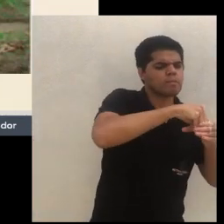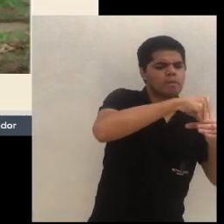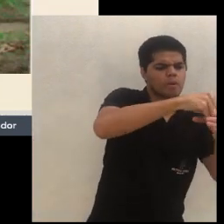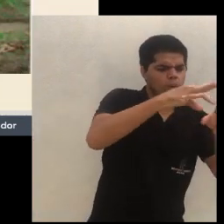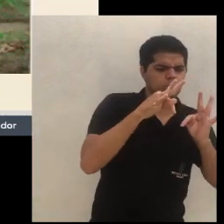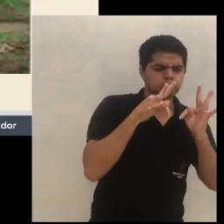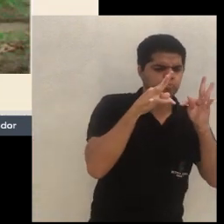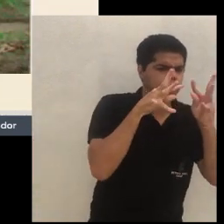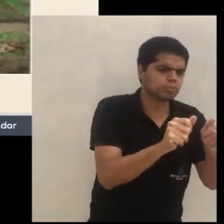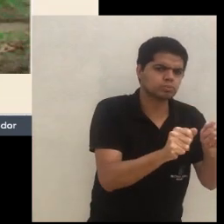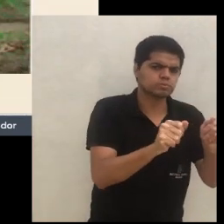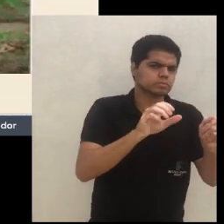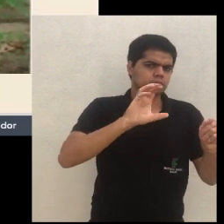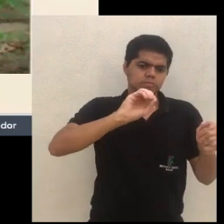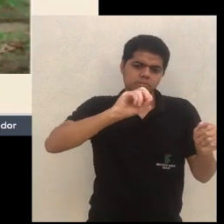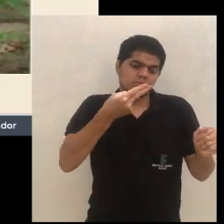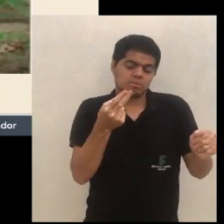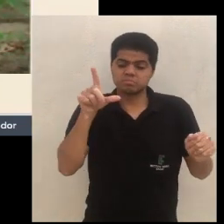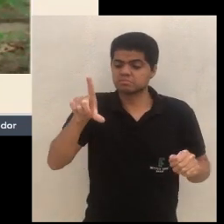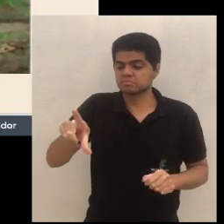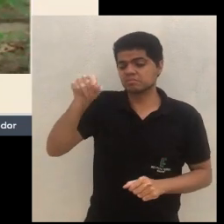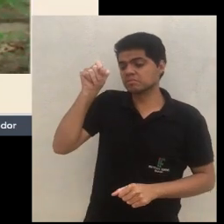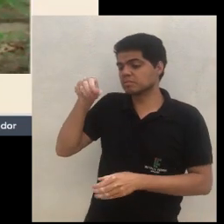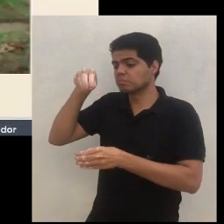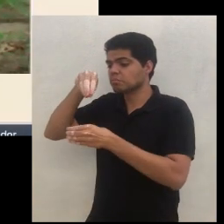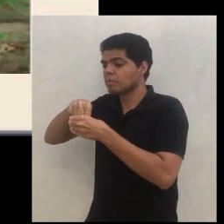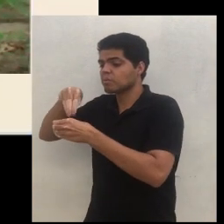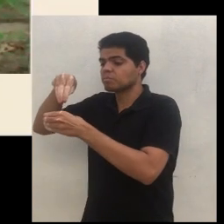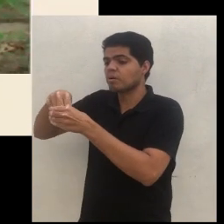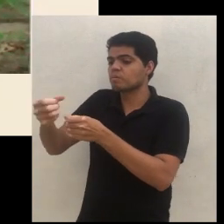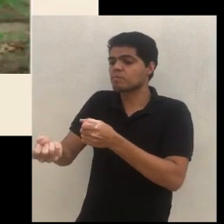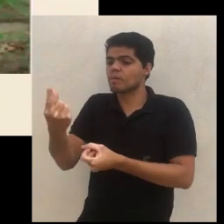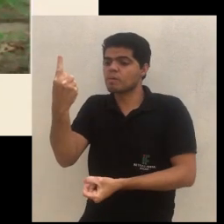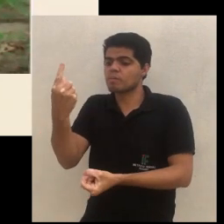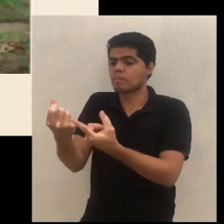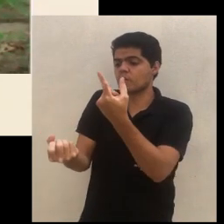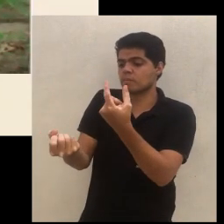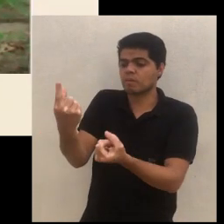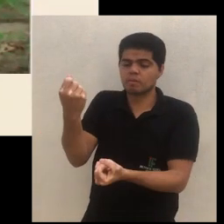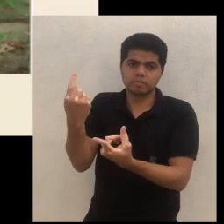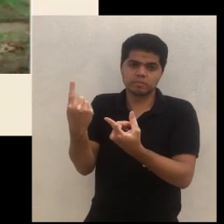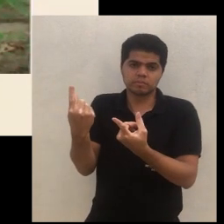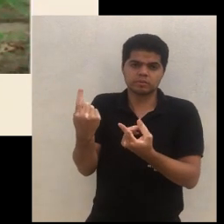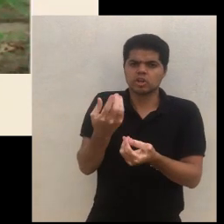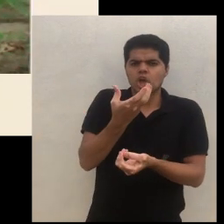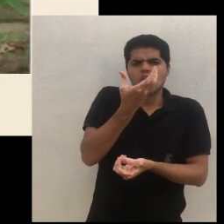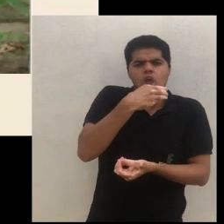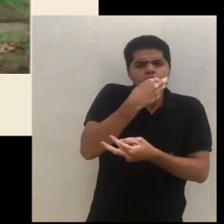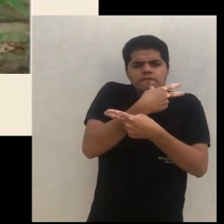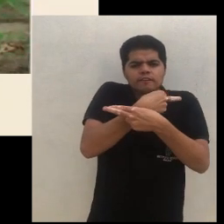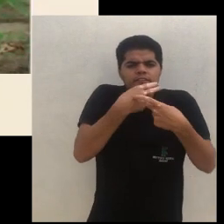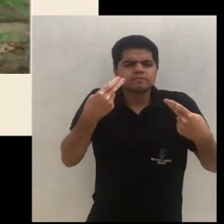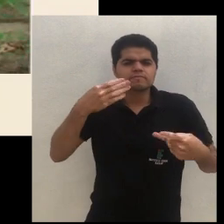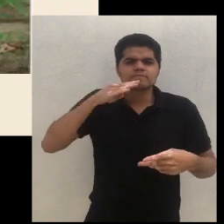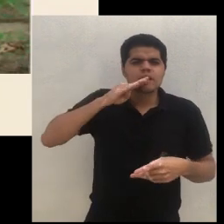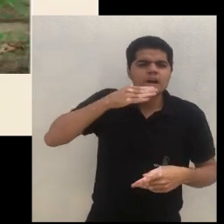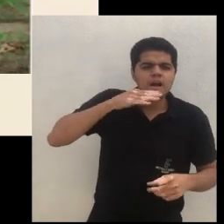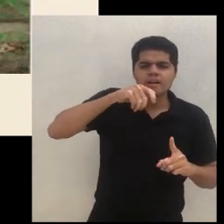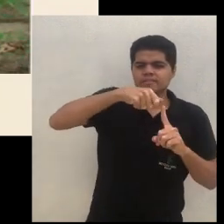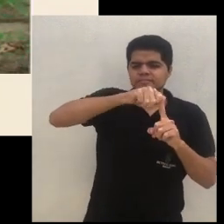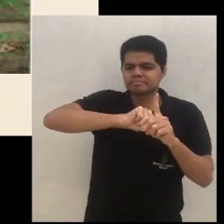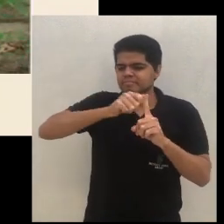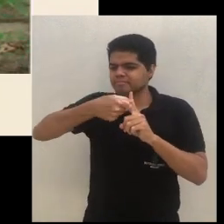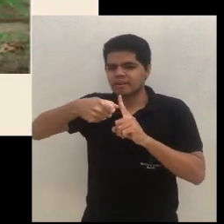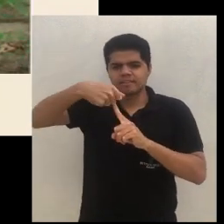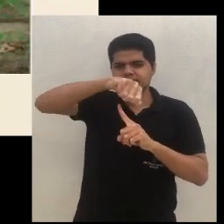nessa imagem aqui, vocês estão vendo aqui os citros, estão vendo mangas, estão vendo a banana, mas enquanto esse